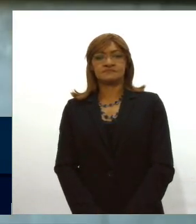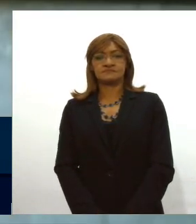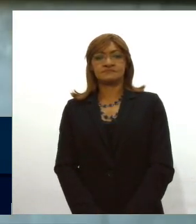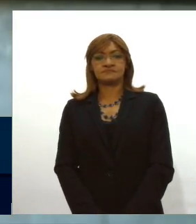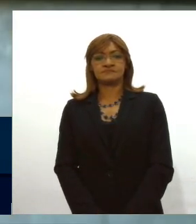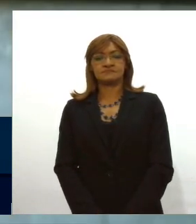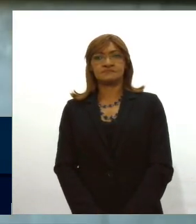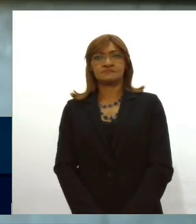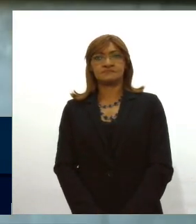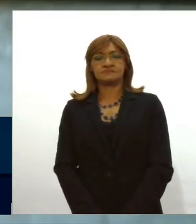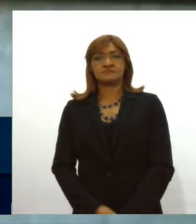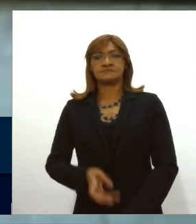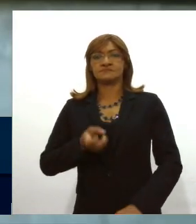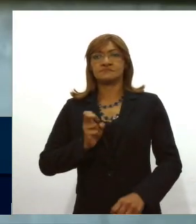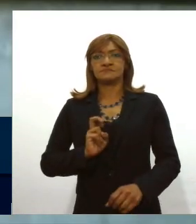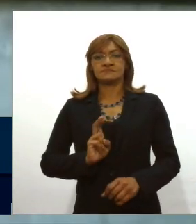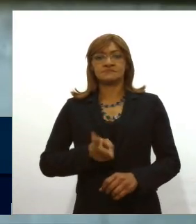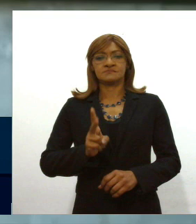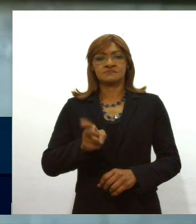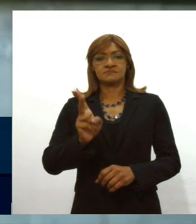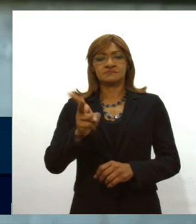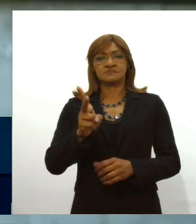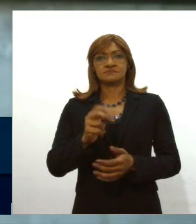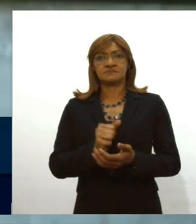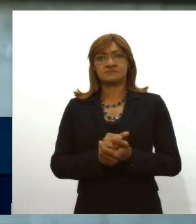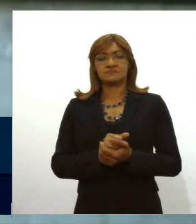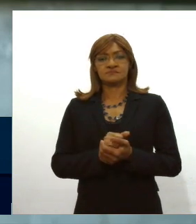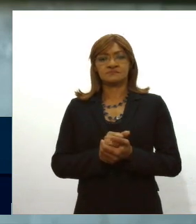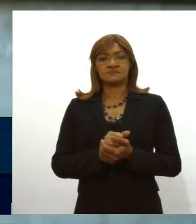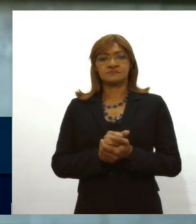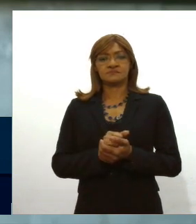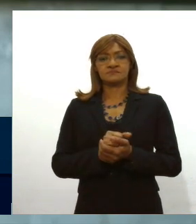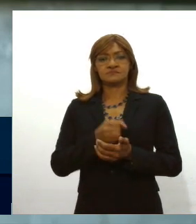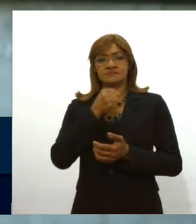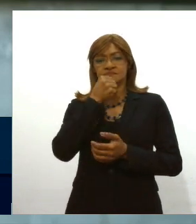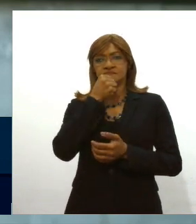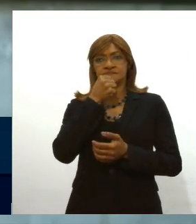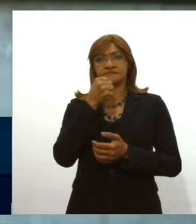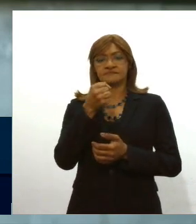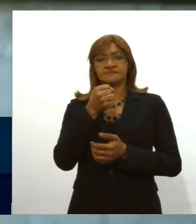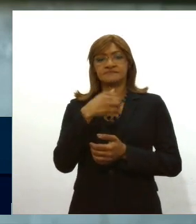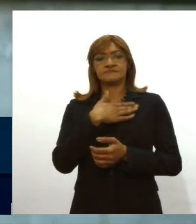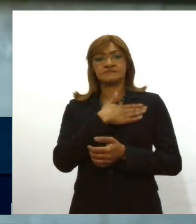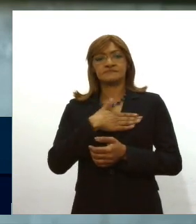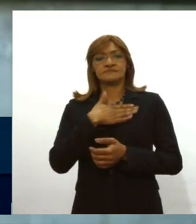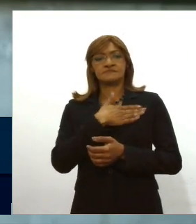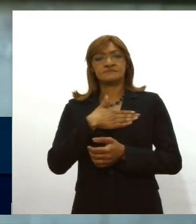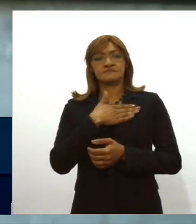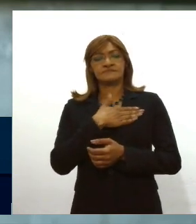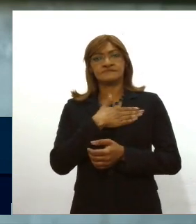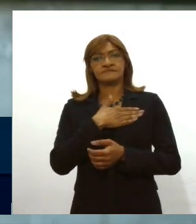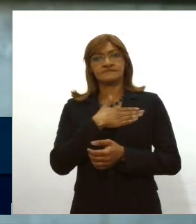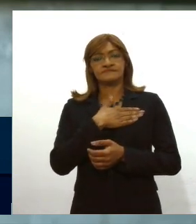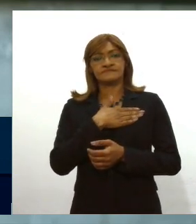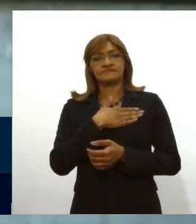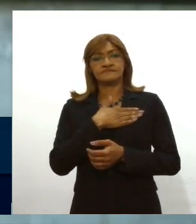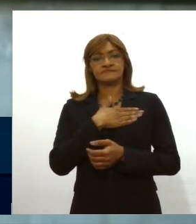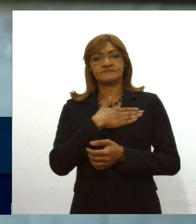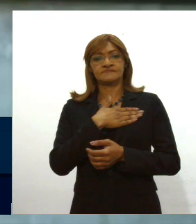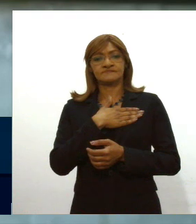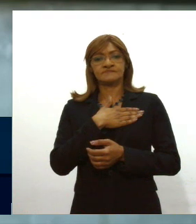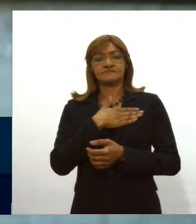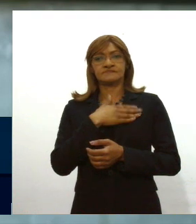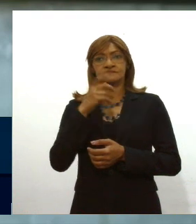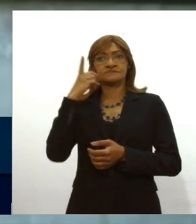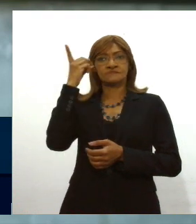dando sequência às falas gostaria de solicitar aos